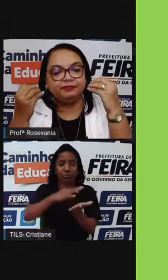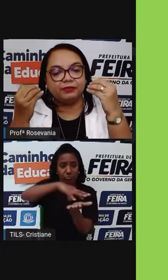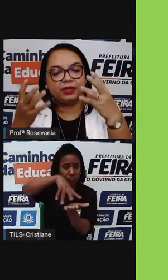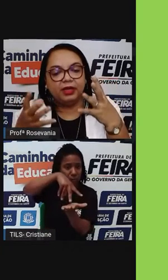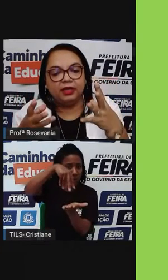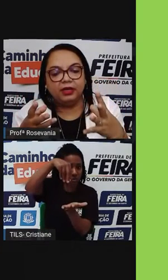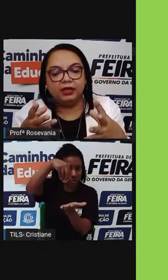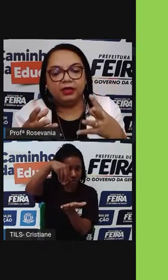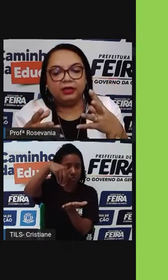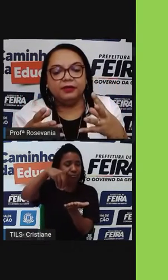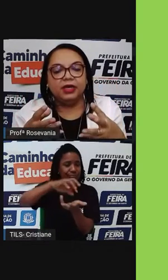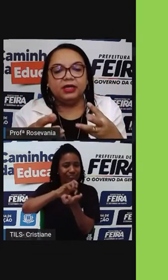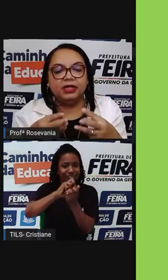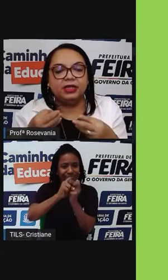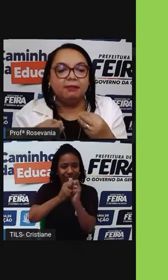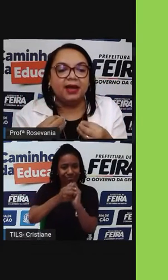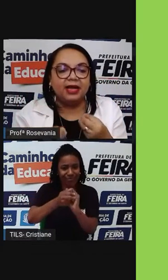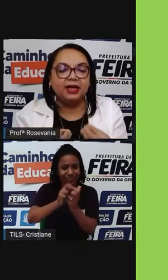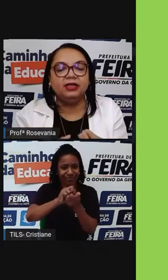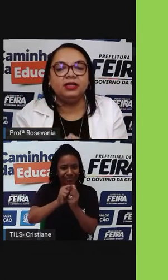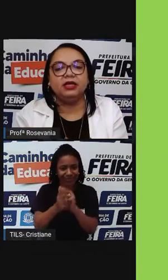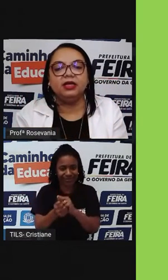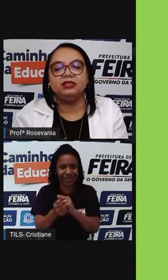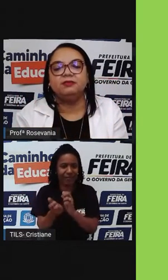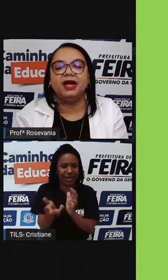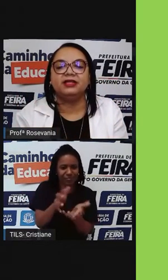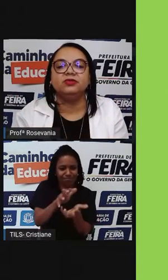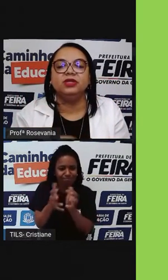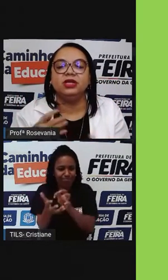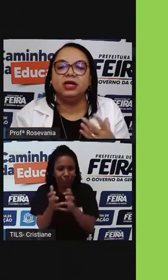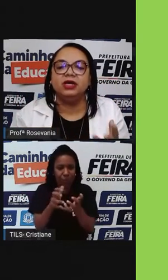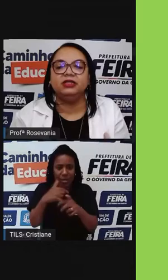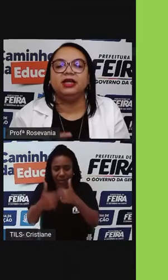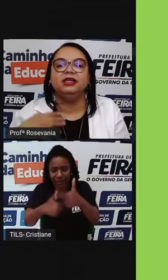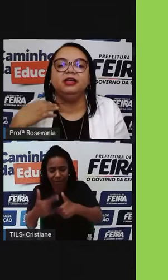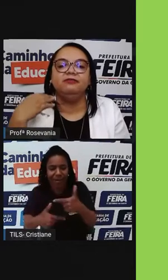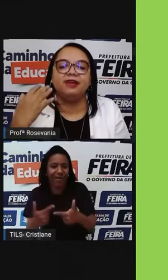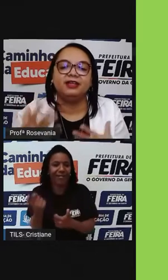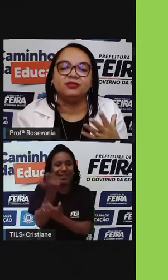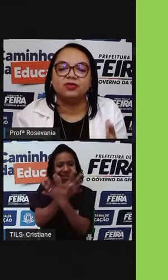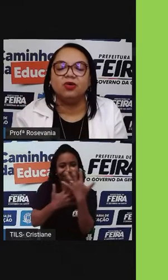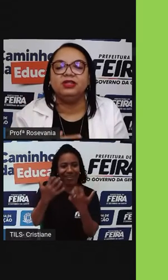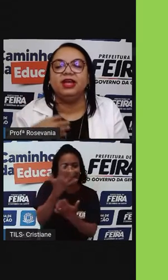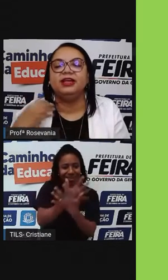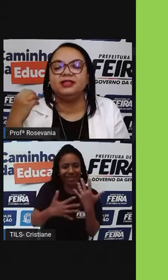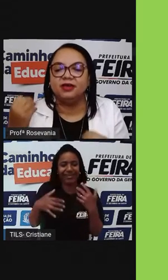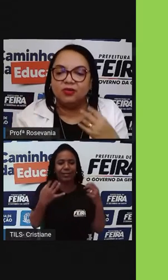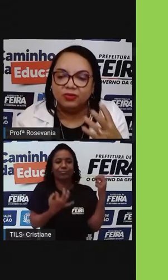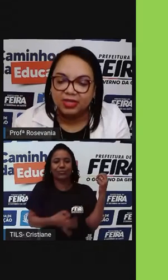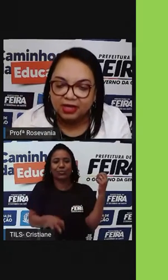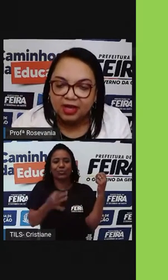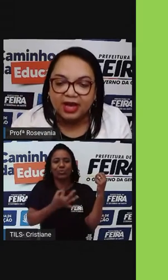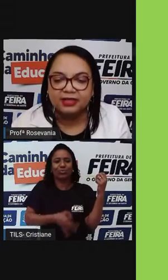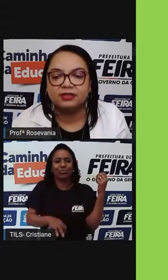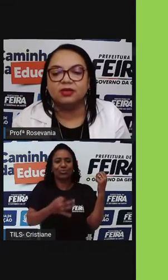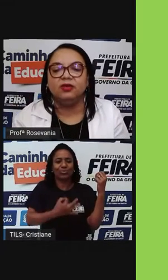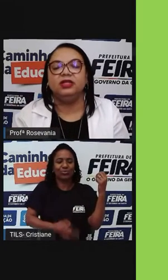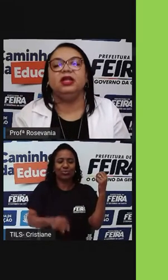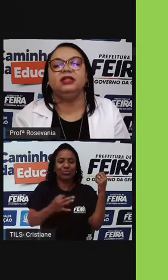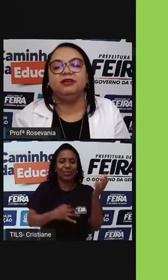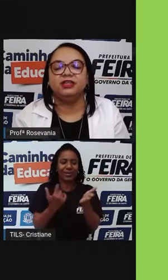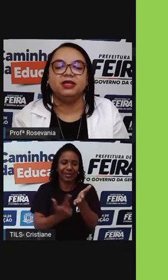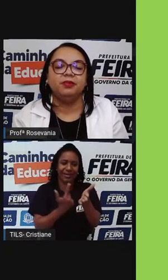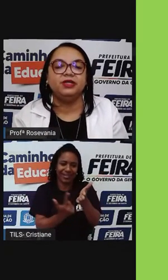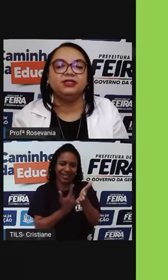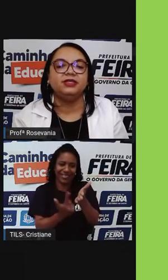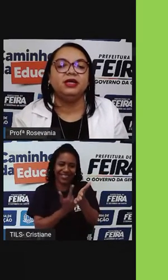trabalha ali naquele espaço, que canta, que faz os cordéis, que conta a história